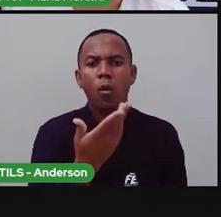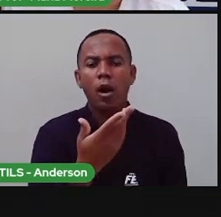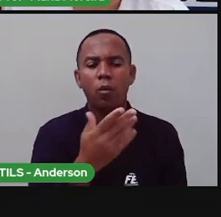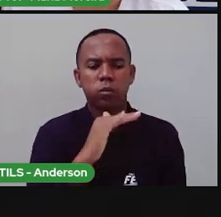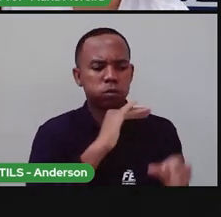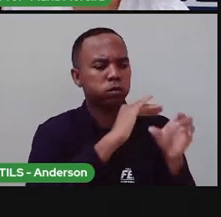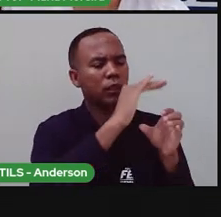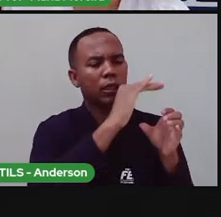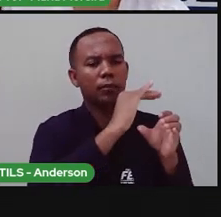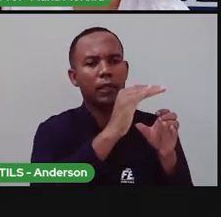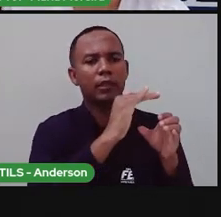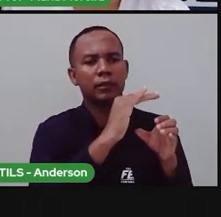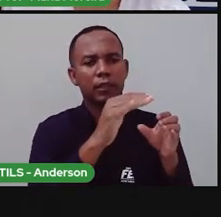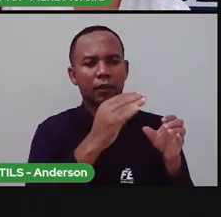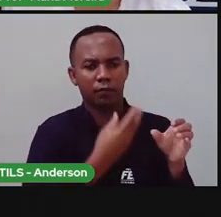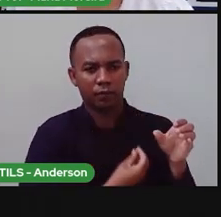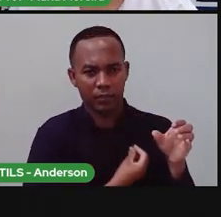vocês?